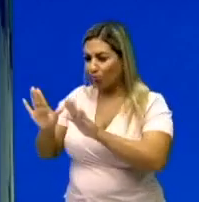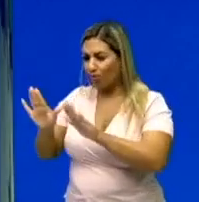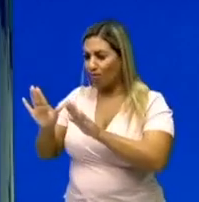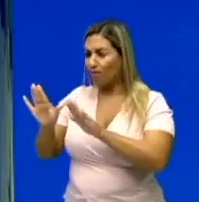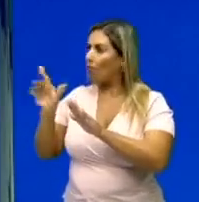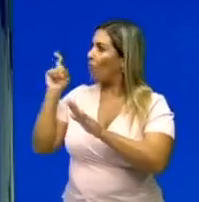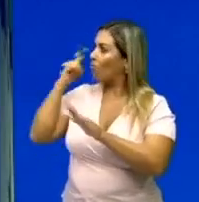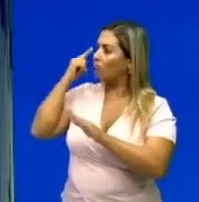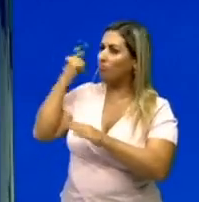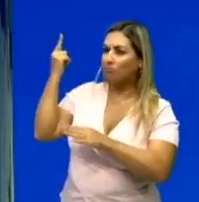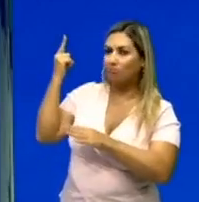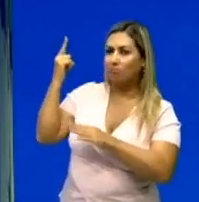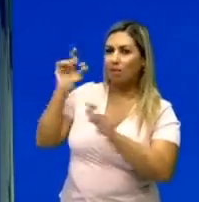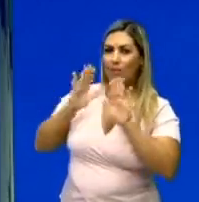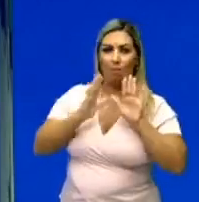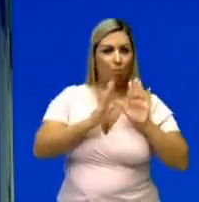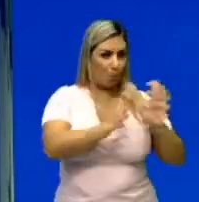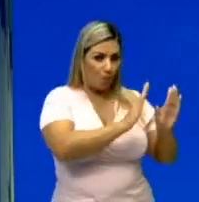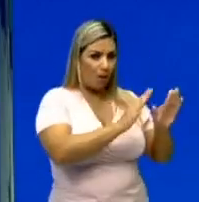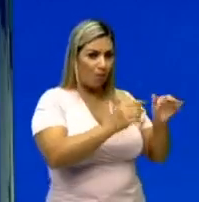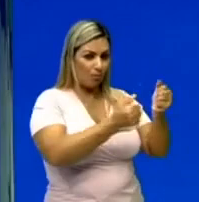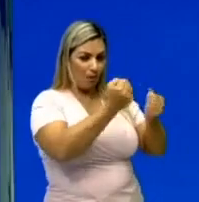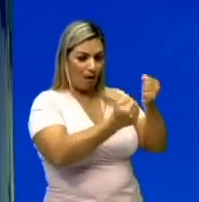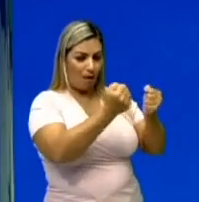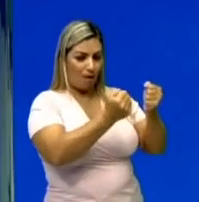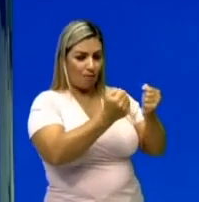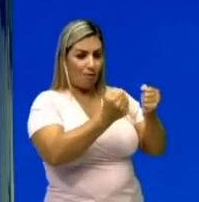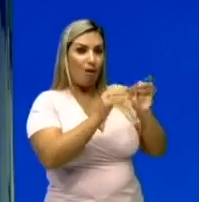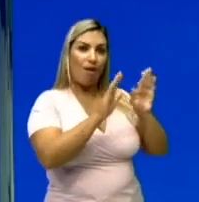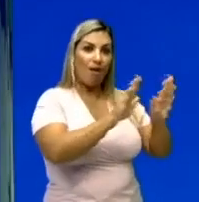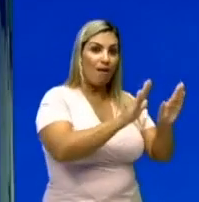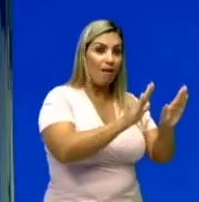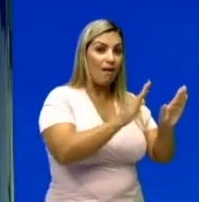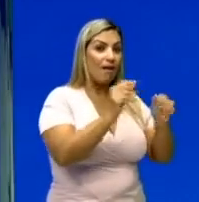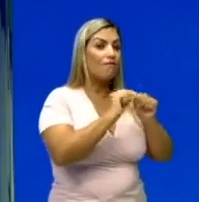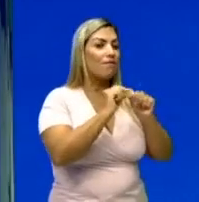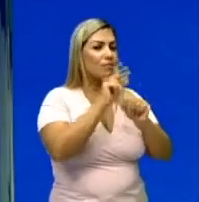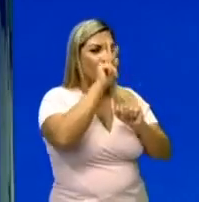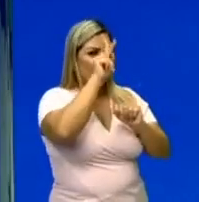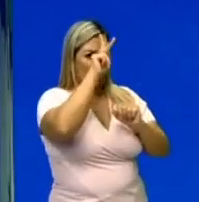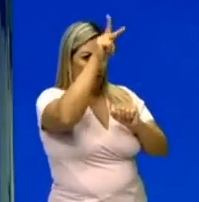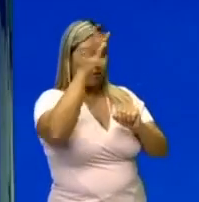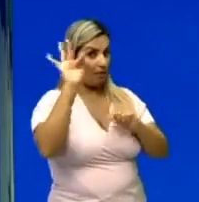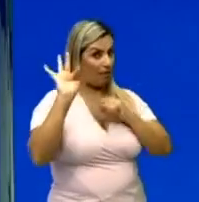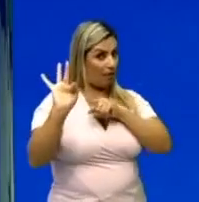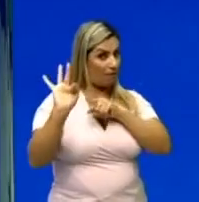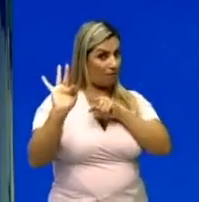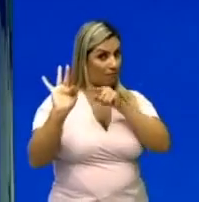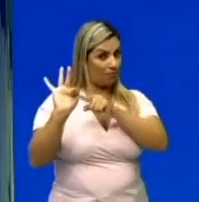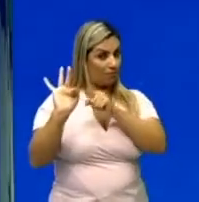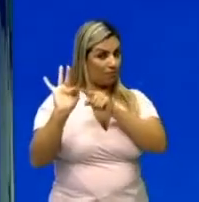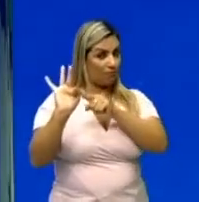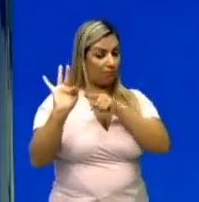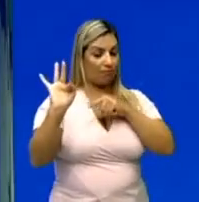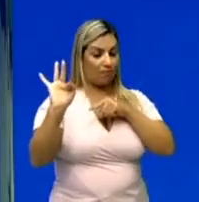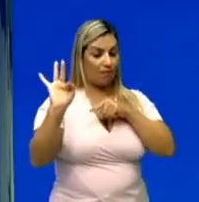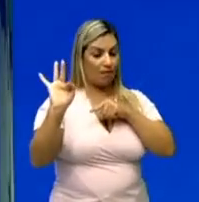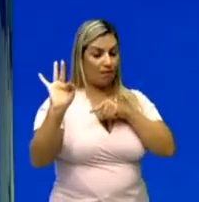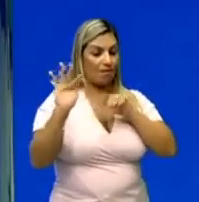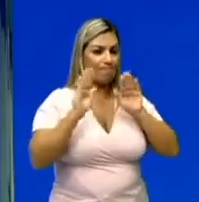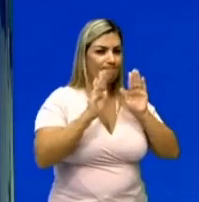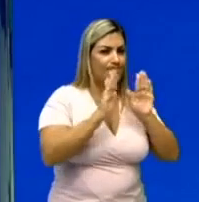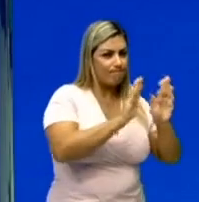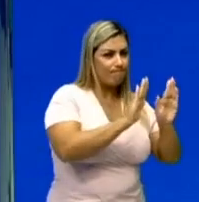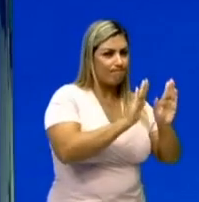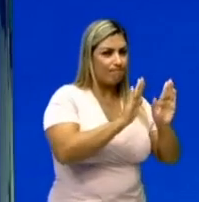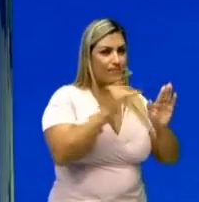Quando a gente observa isso, olha só, ela aplica uma força, certo? Em um